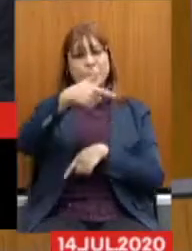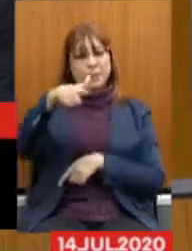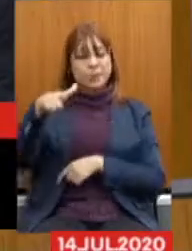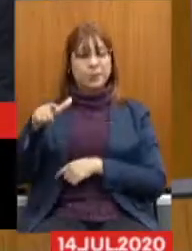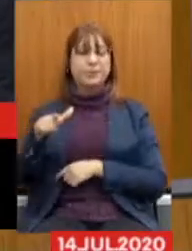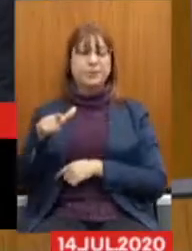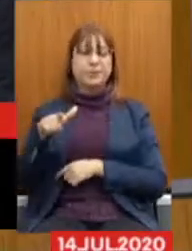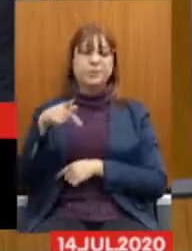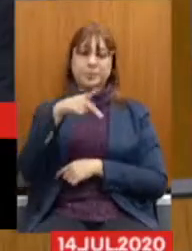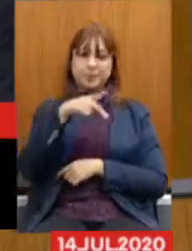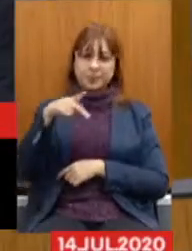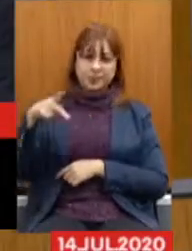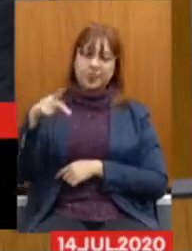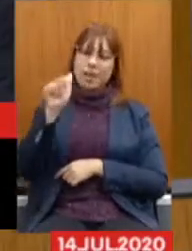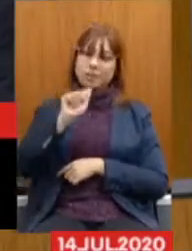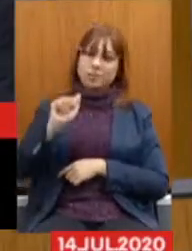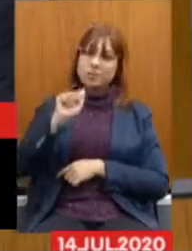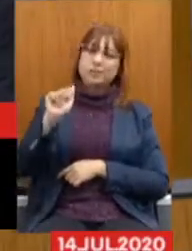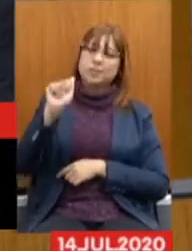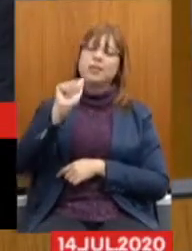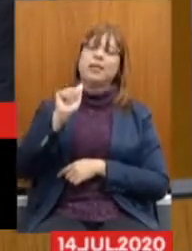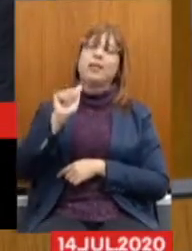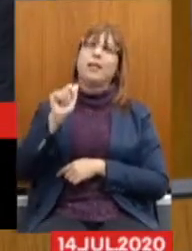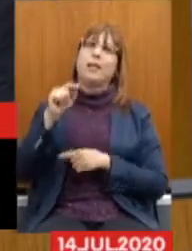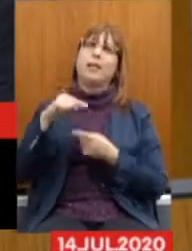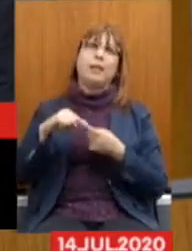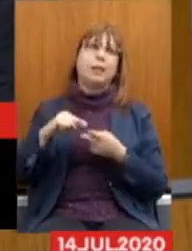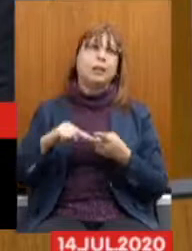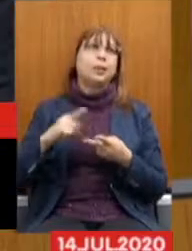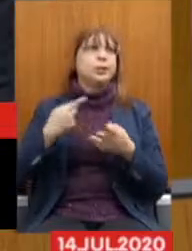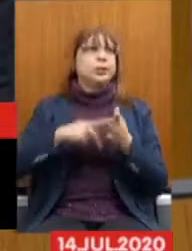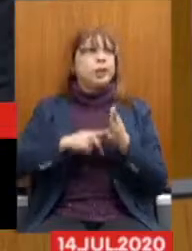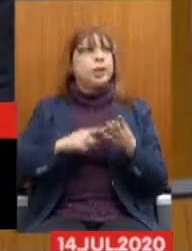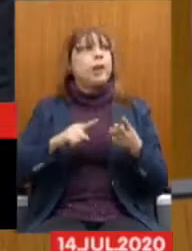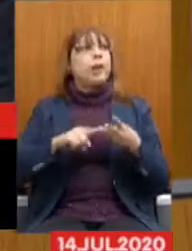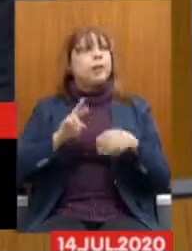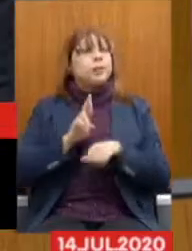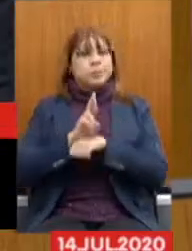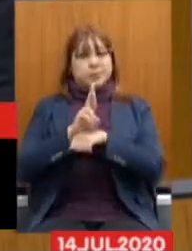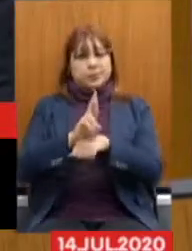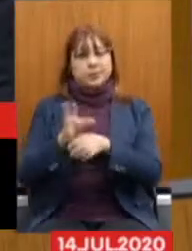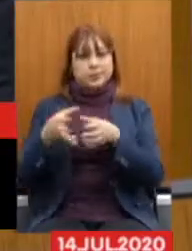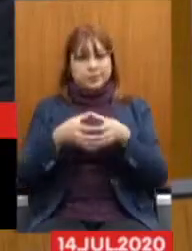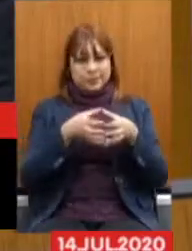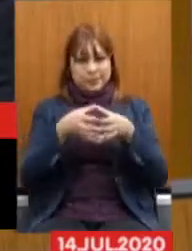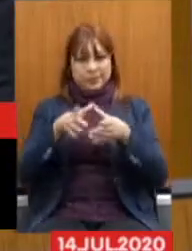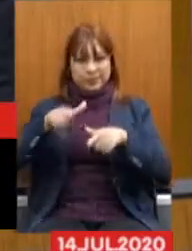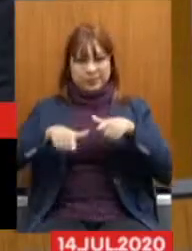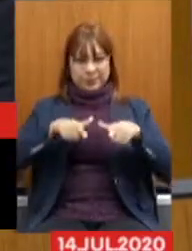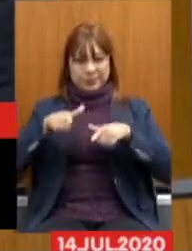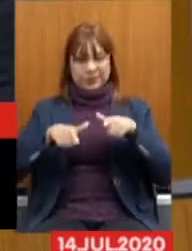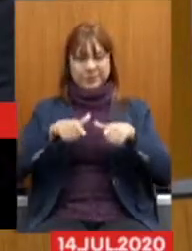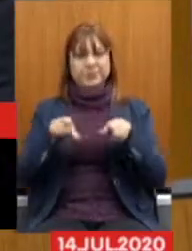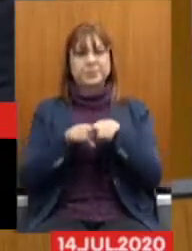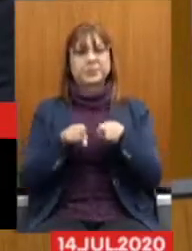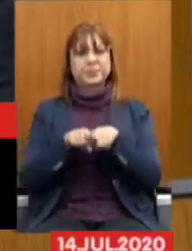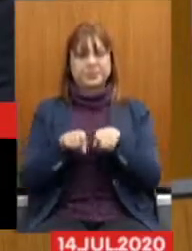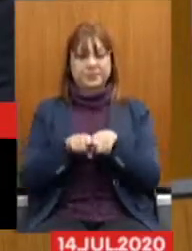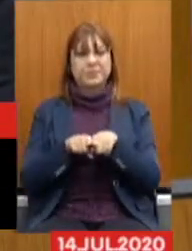presidentes de associações, de sindicatos, representantes classistas e demais